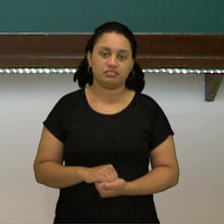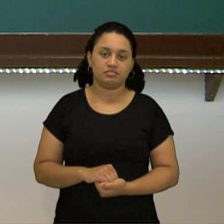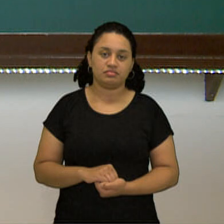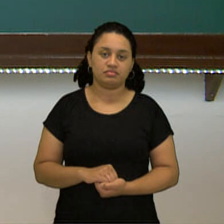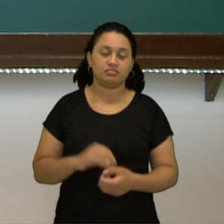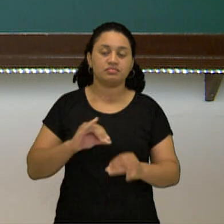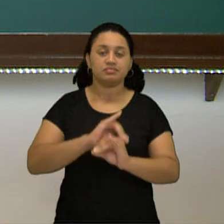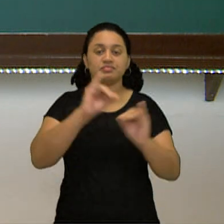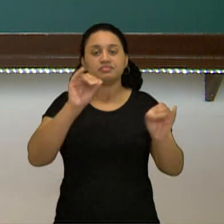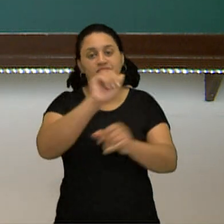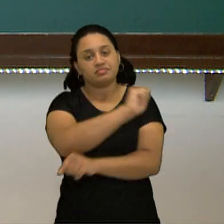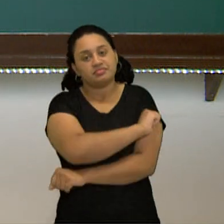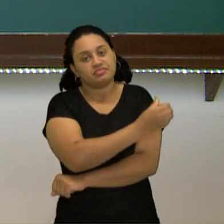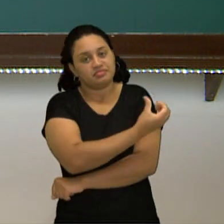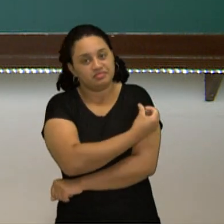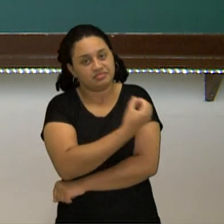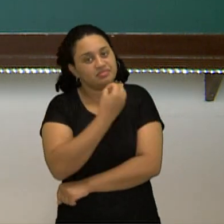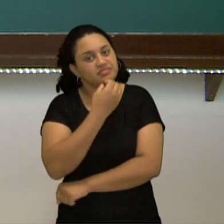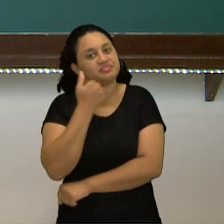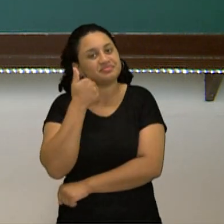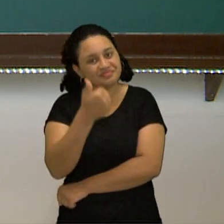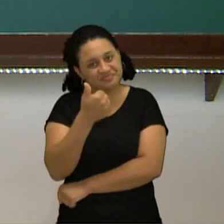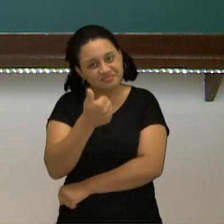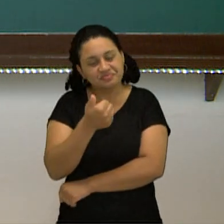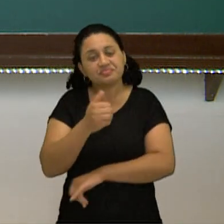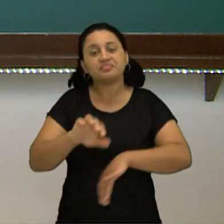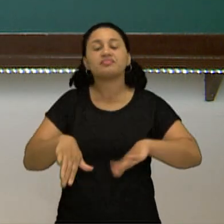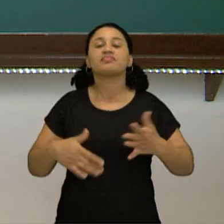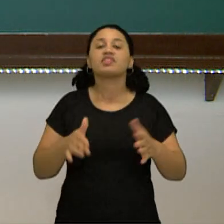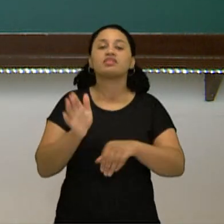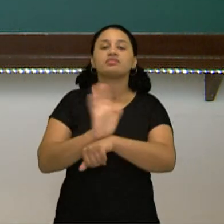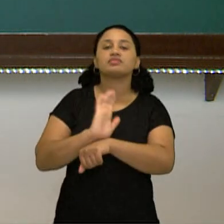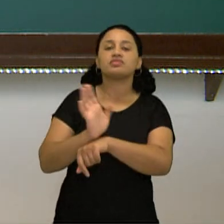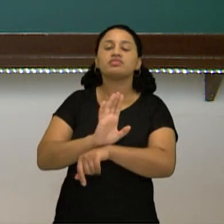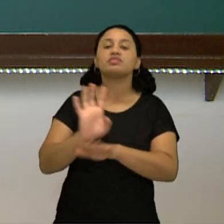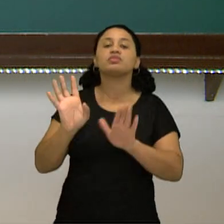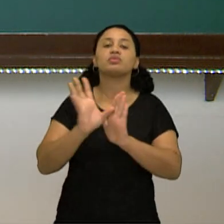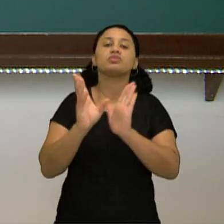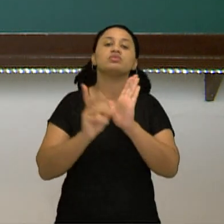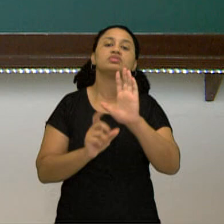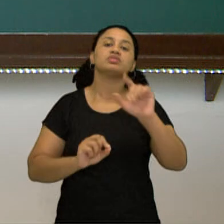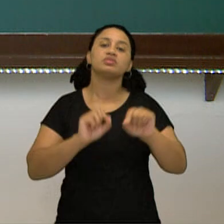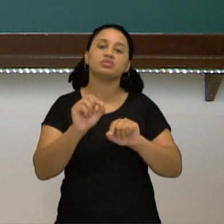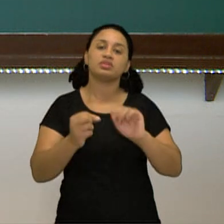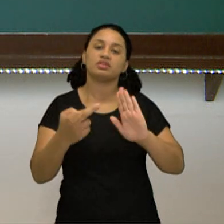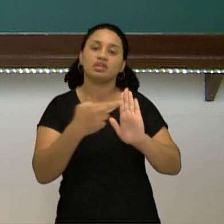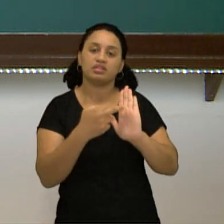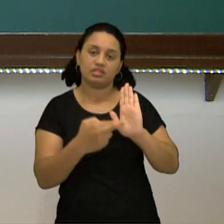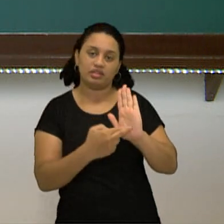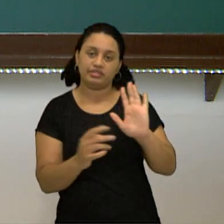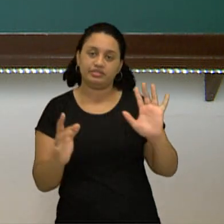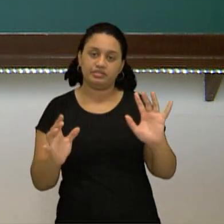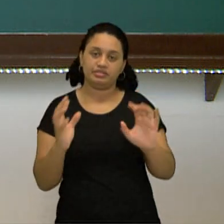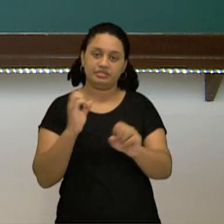Olá, estudantes do sexto ano, tudo bem? Nesse vídeo nós vamos falar sobre as propriedades da adição.